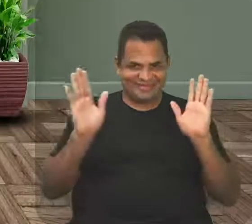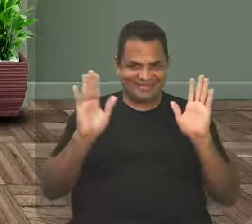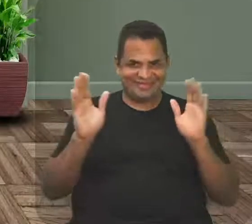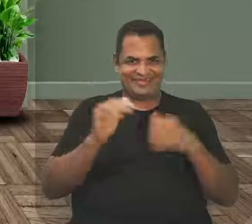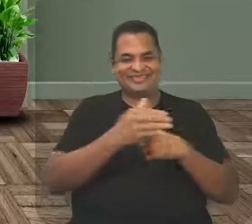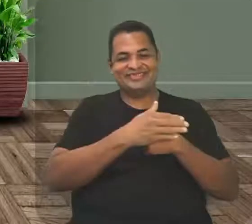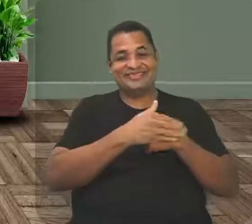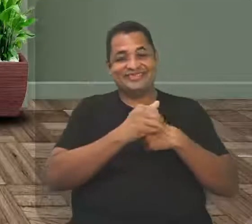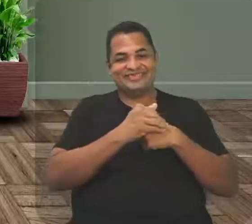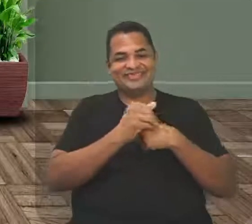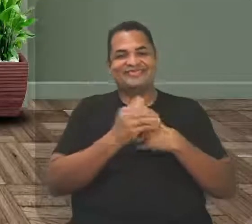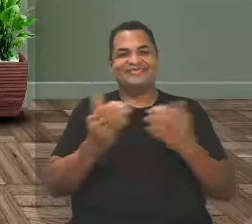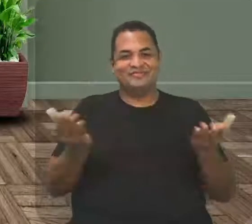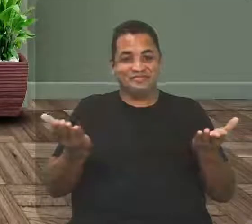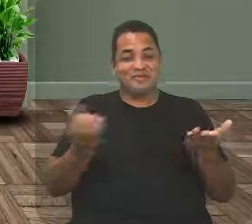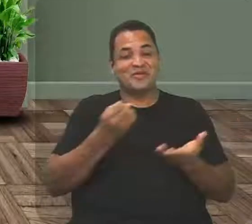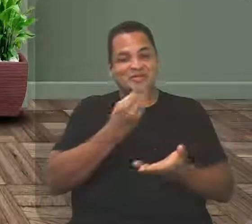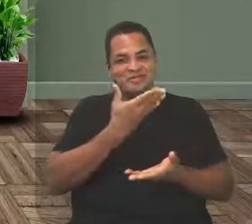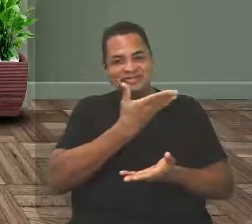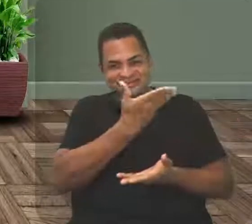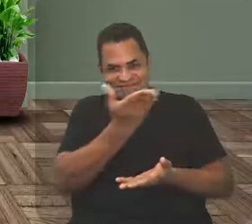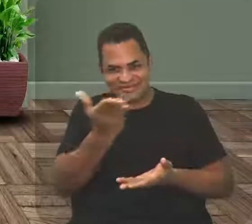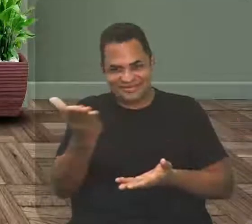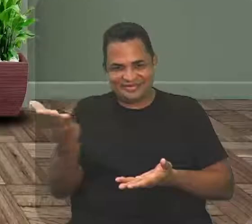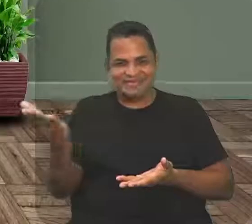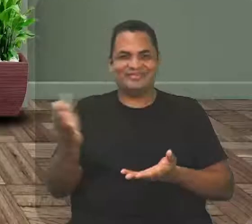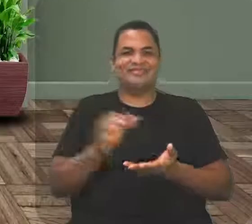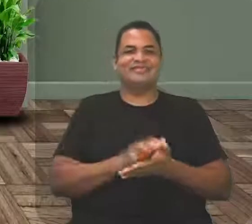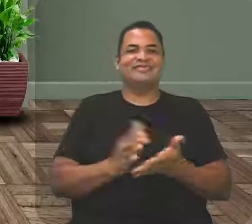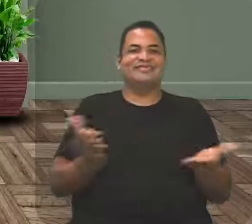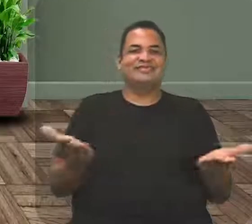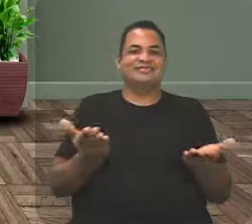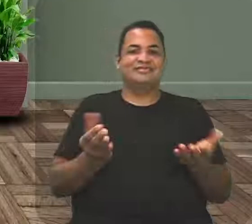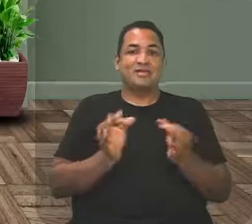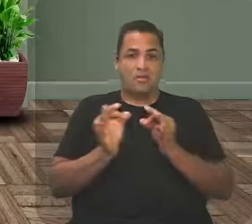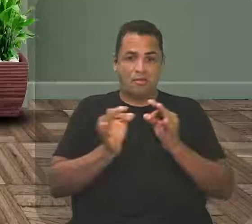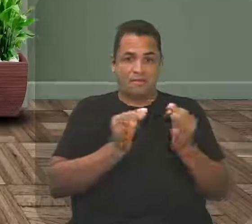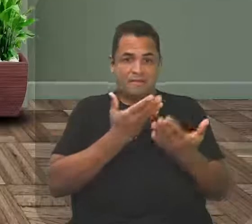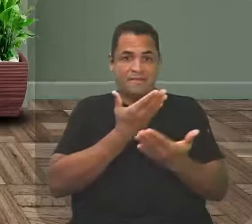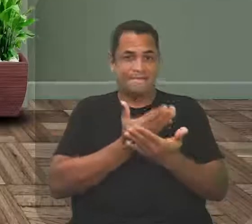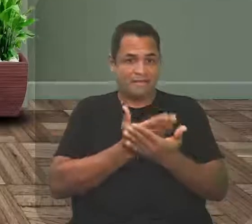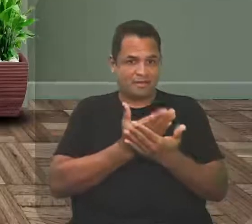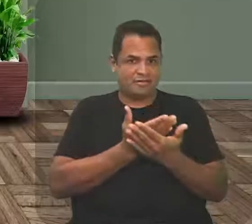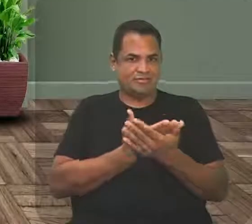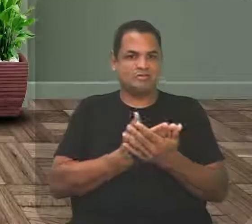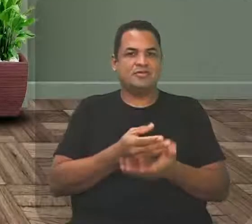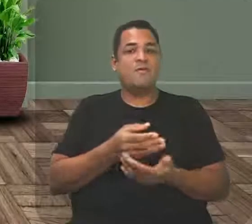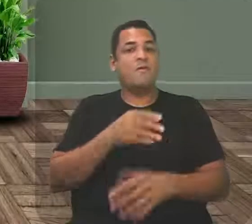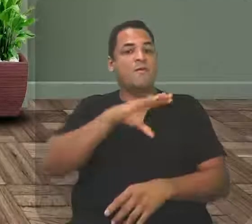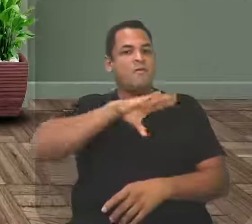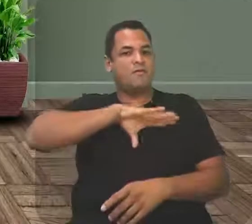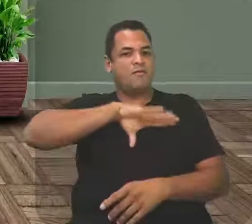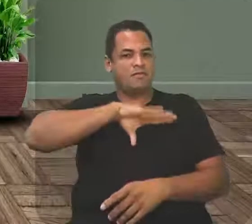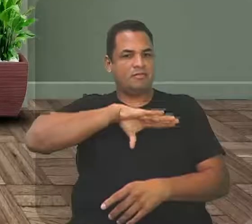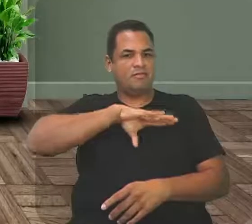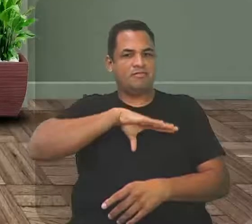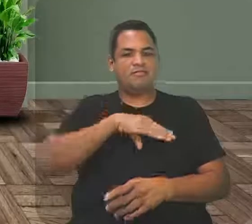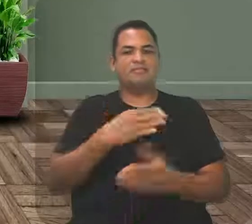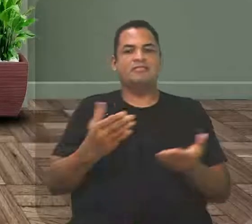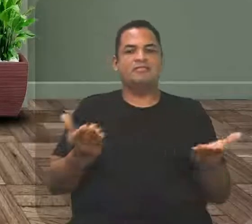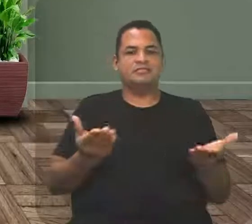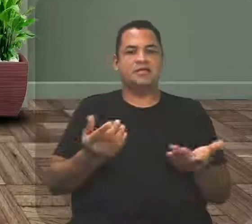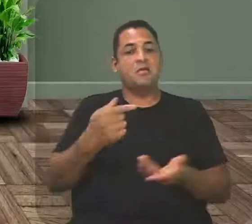Olá, amadinhos! Tudo bem com vocês? Preparado para mais uma aula de língua portuguesa?